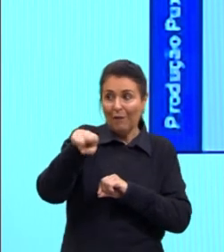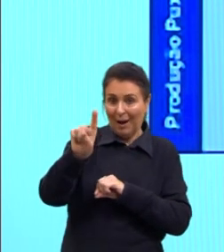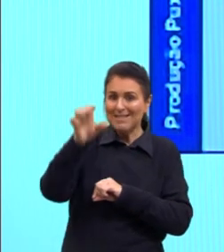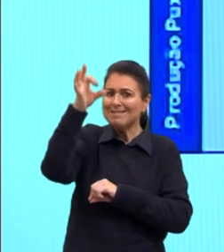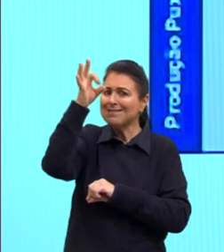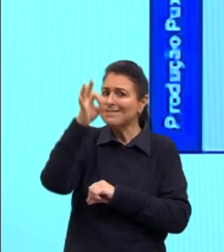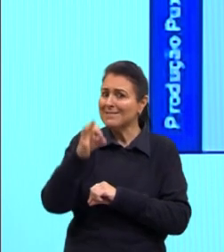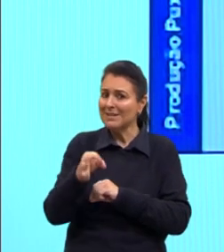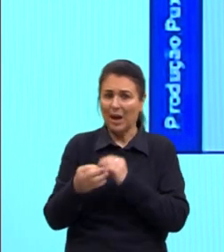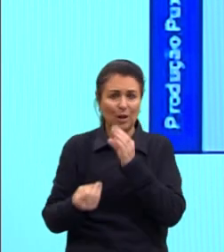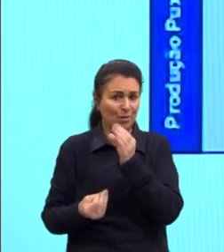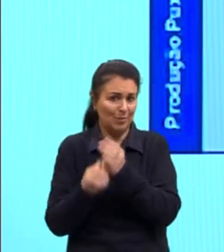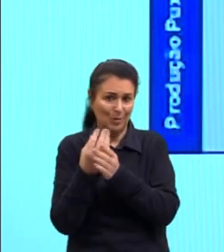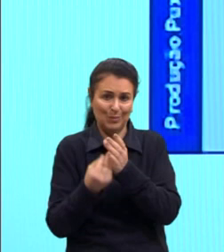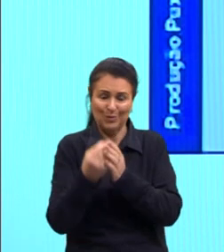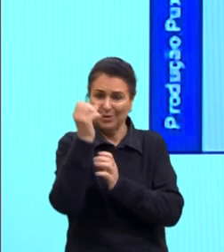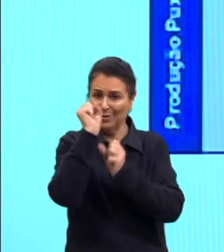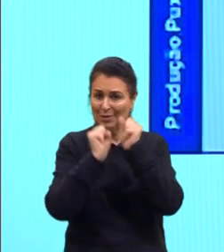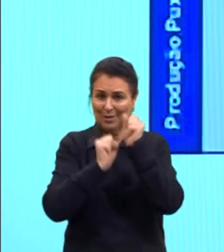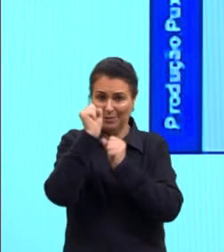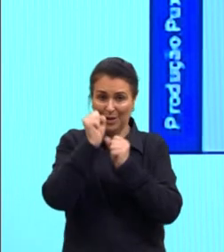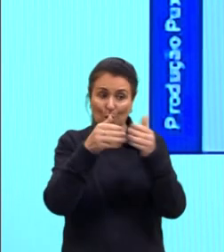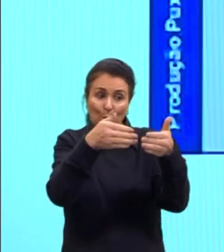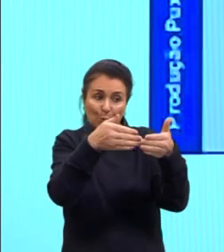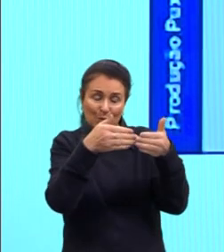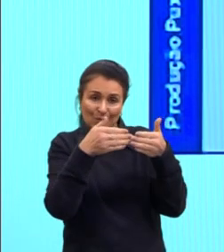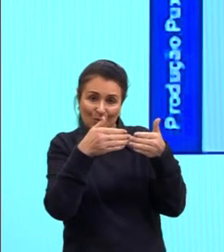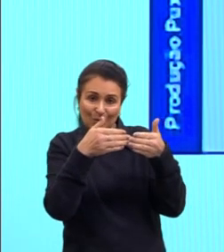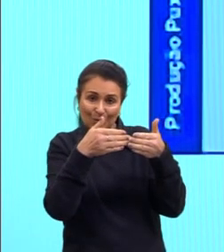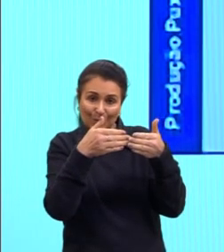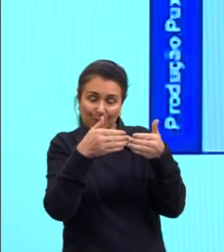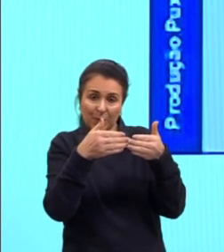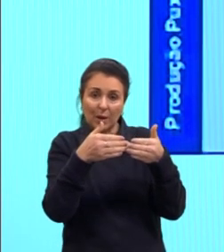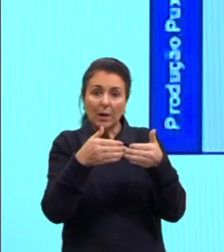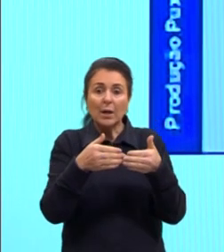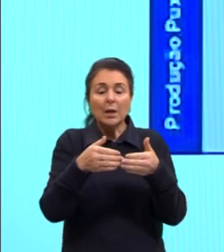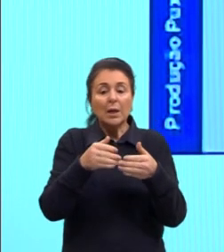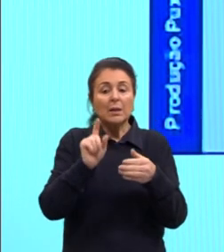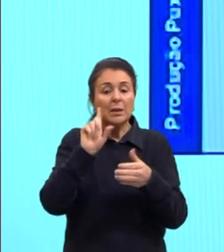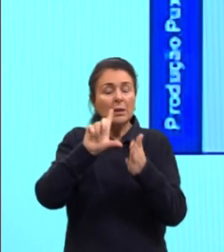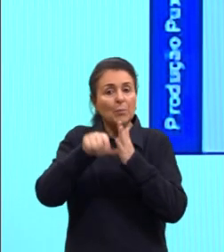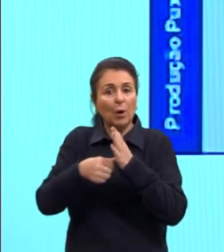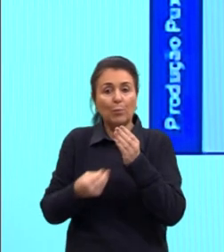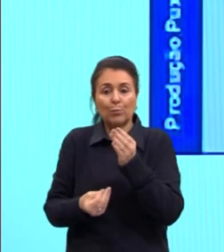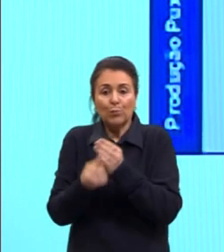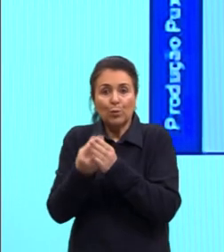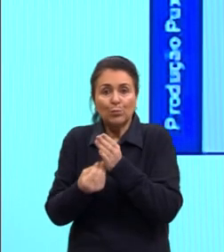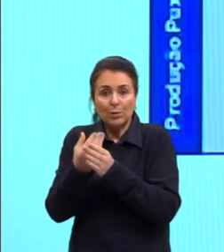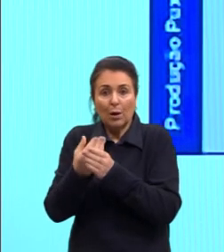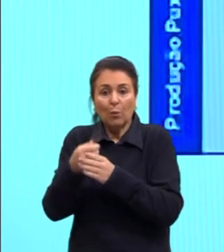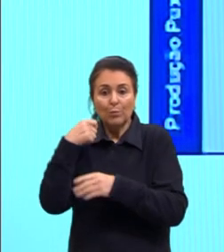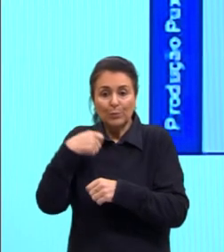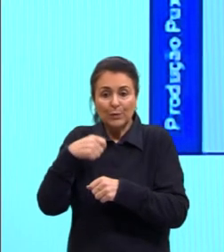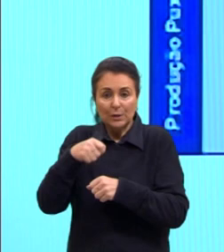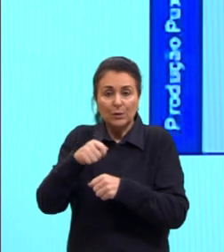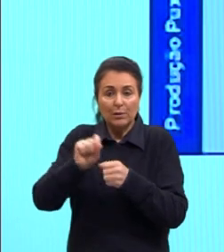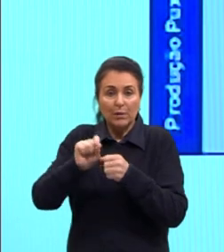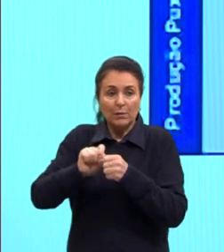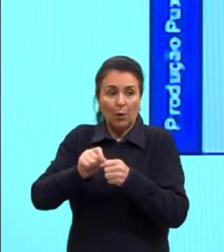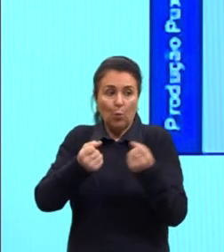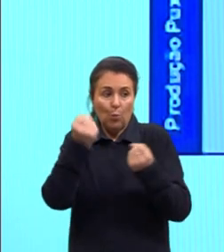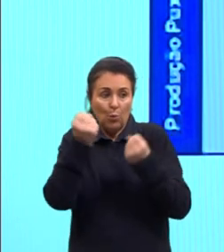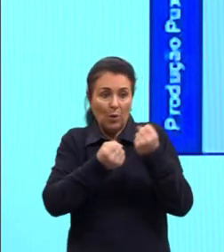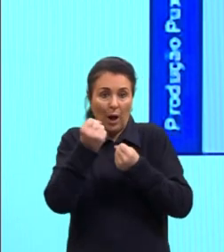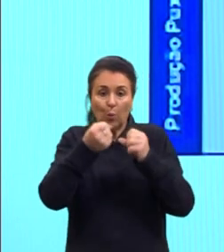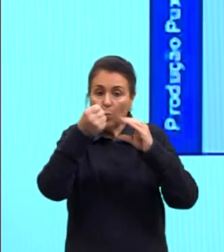esse requerimento, essa demanda, e aí da produção diz, olha, eu tenho que produzir um carro assim, então eu quero